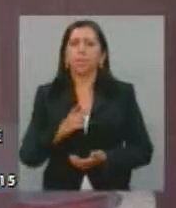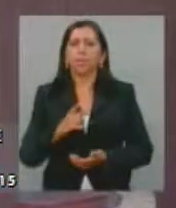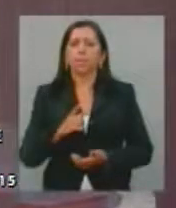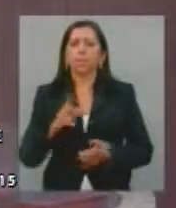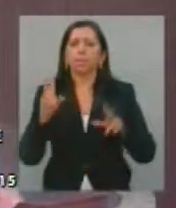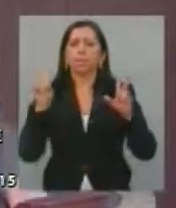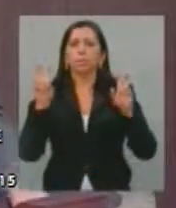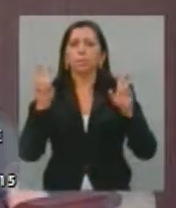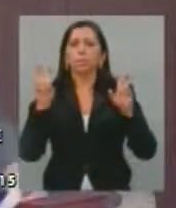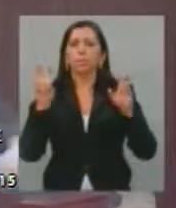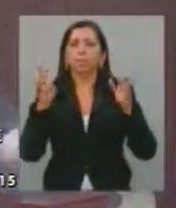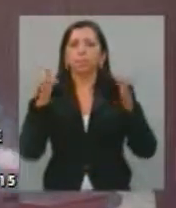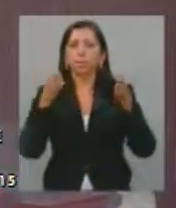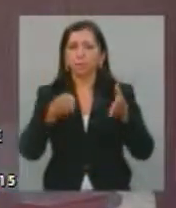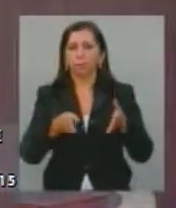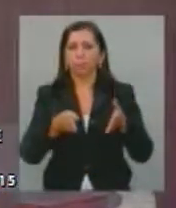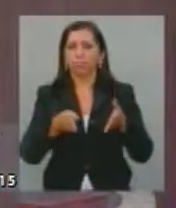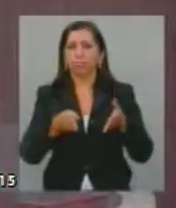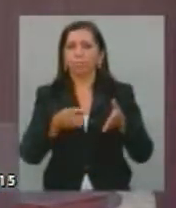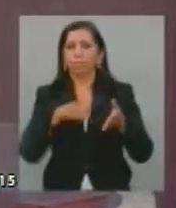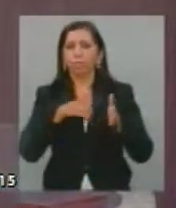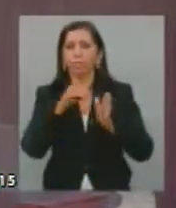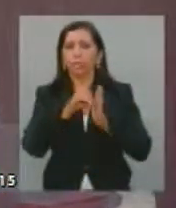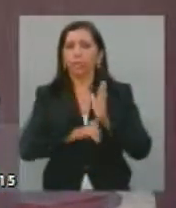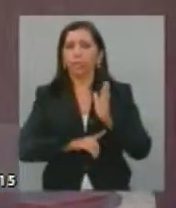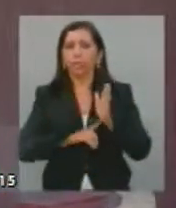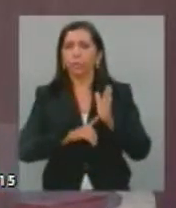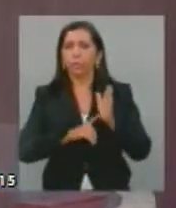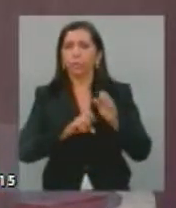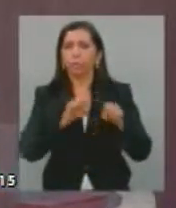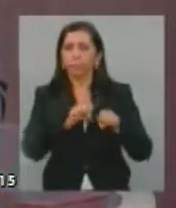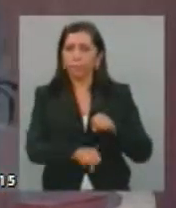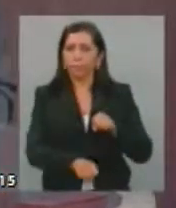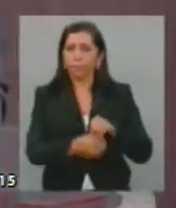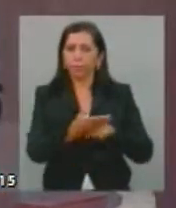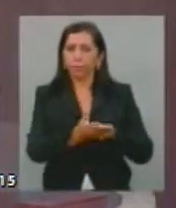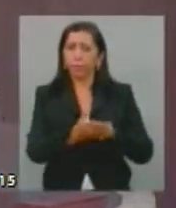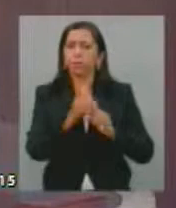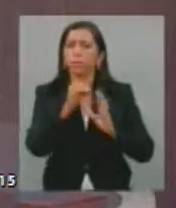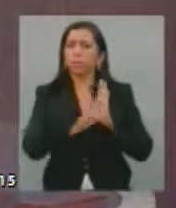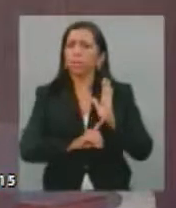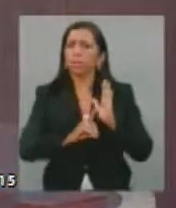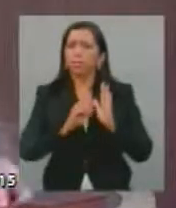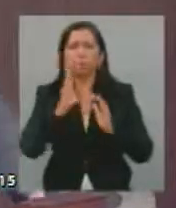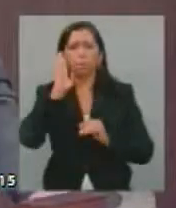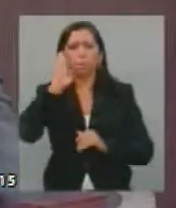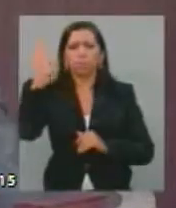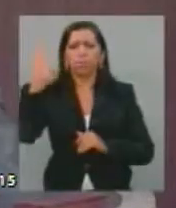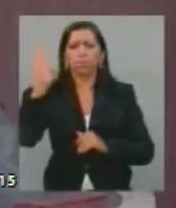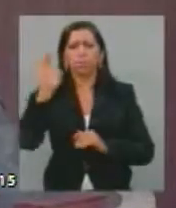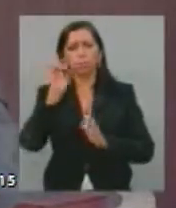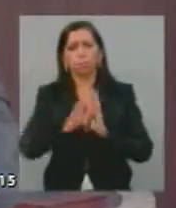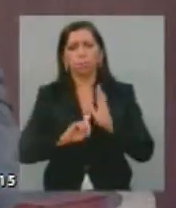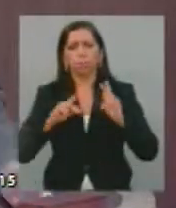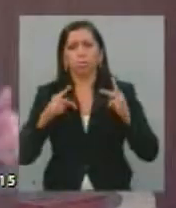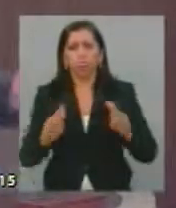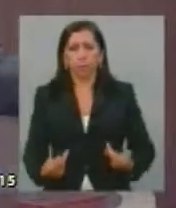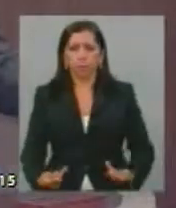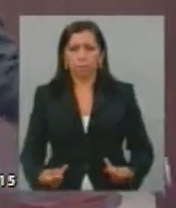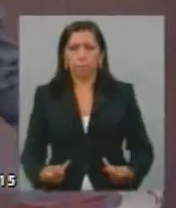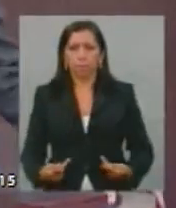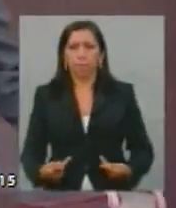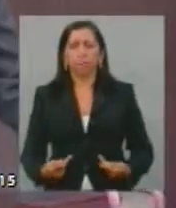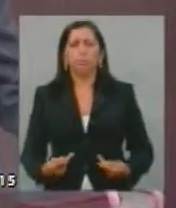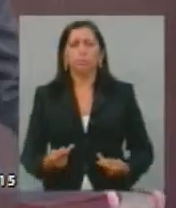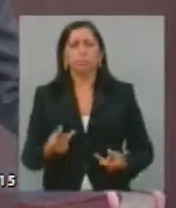relativos à violação de direitos, de direitos fundamentais, de direitos humanos. Muitas